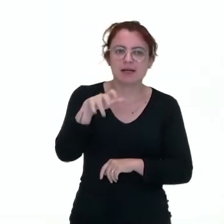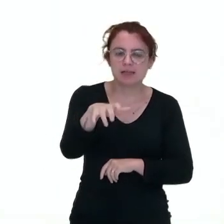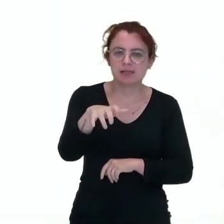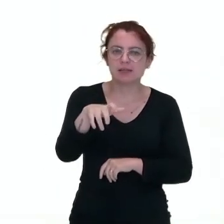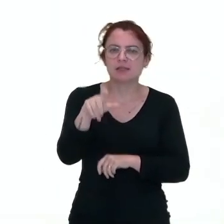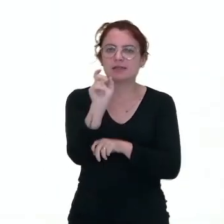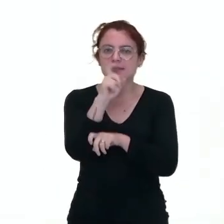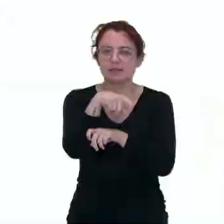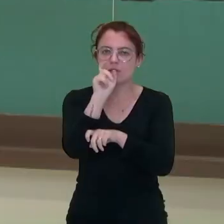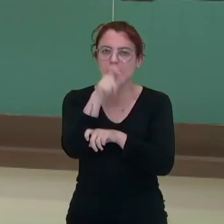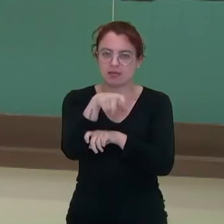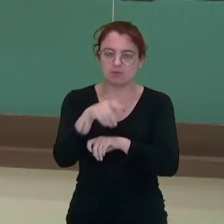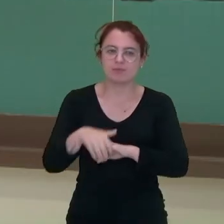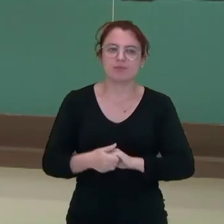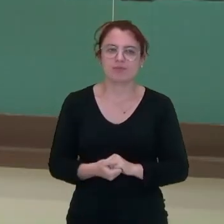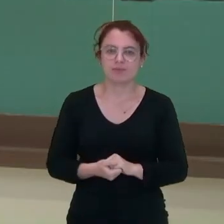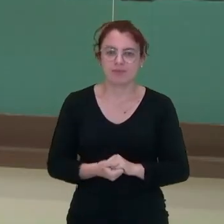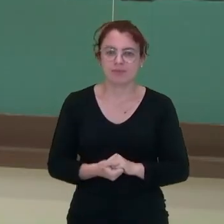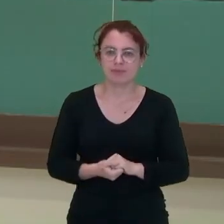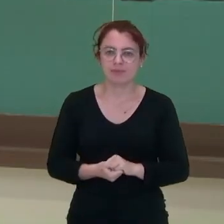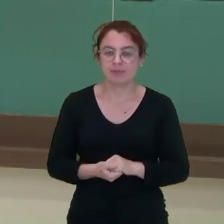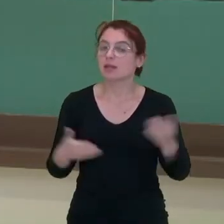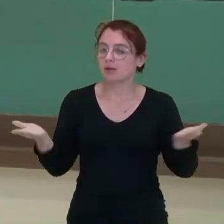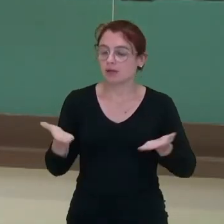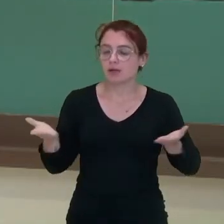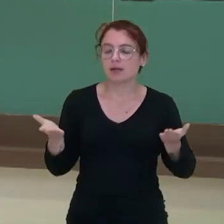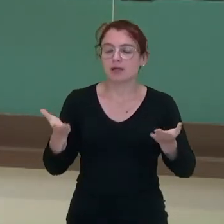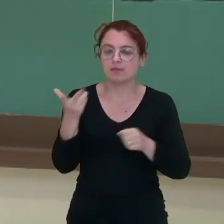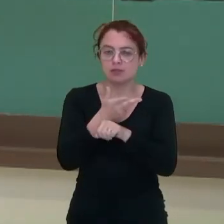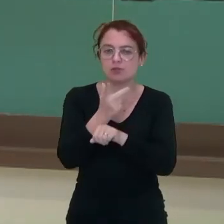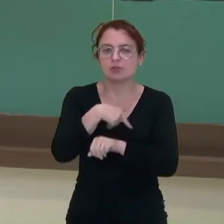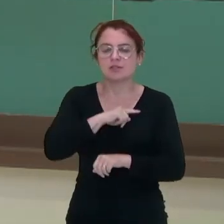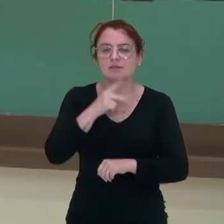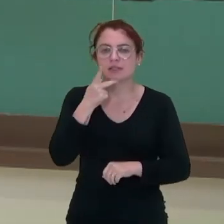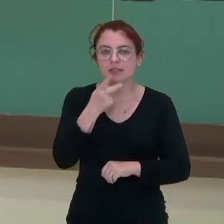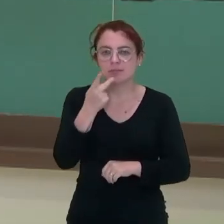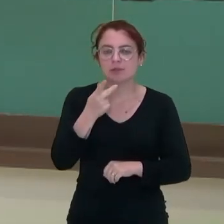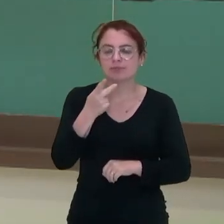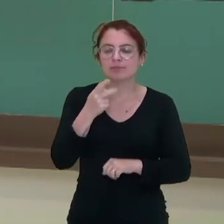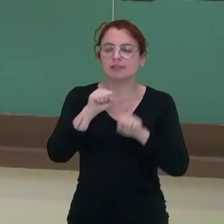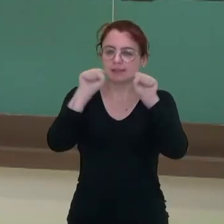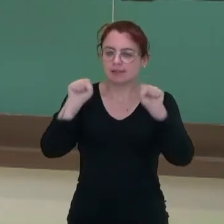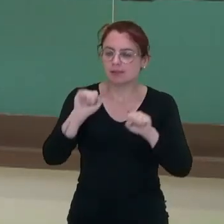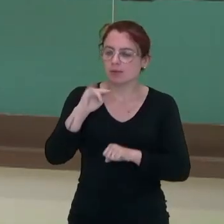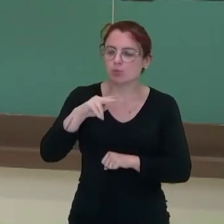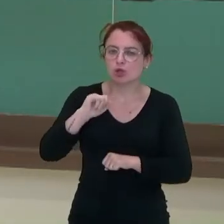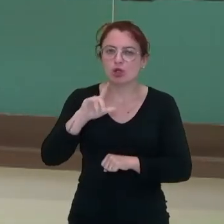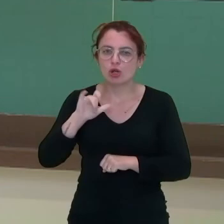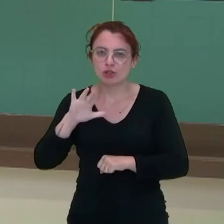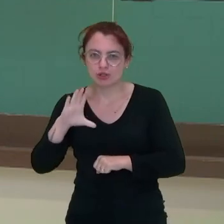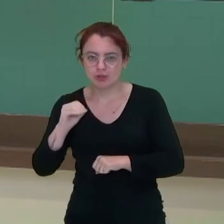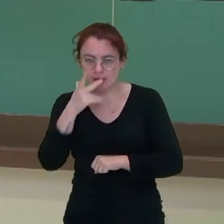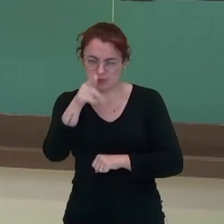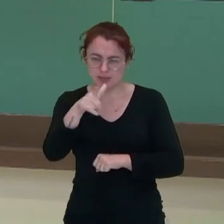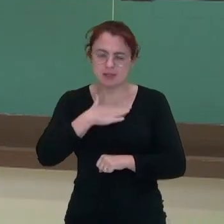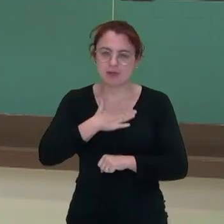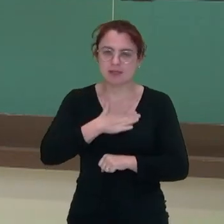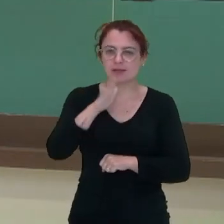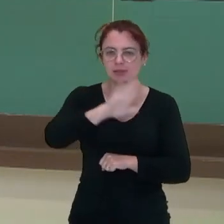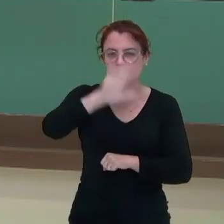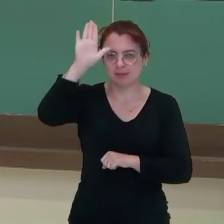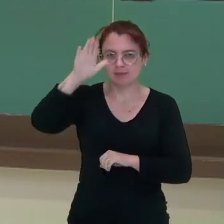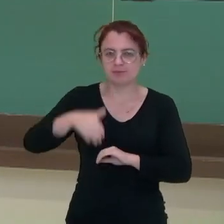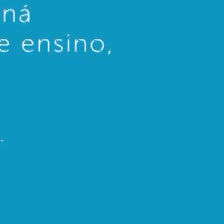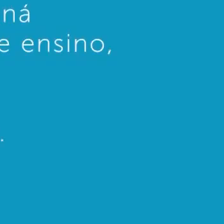e o escorpião. Nesse vídeo, nós falamos sobre o sistema imunológico. Espero que vocês tenham gostado